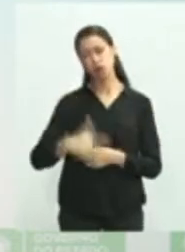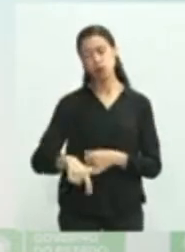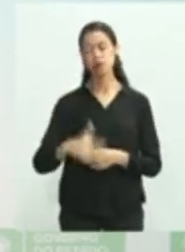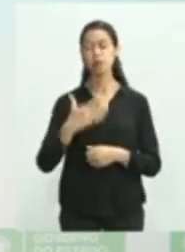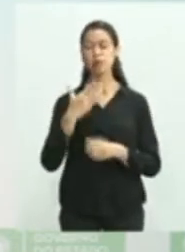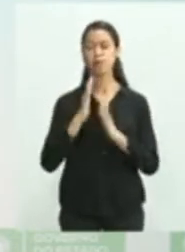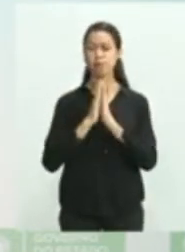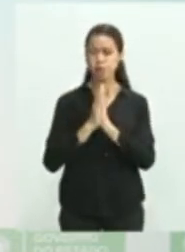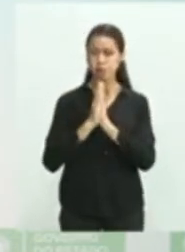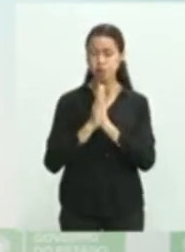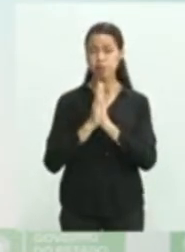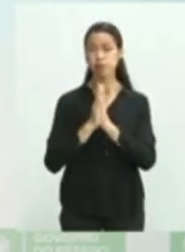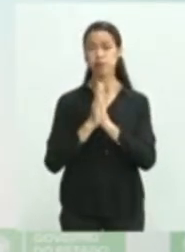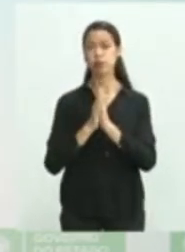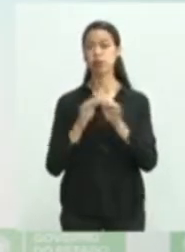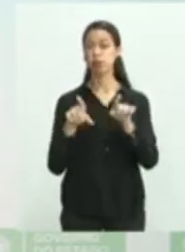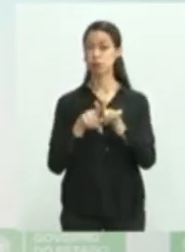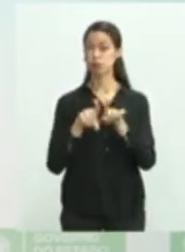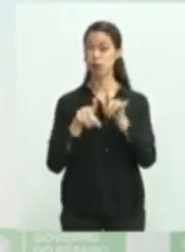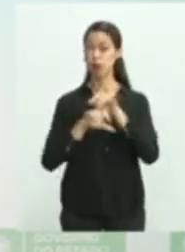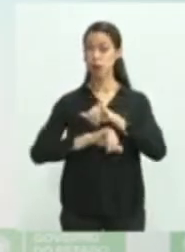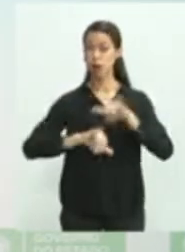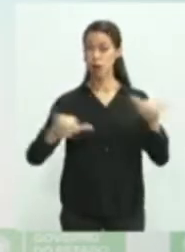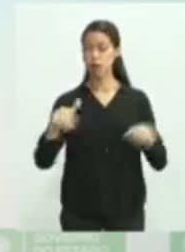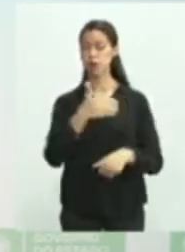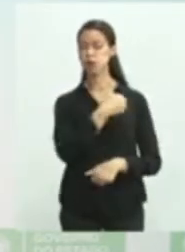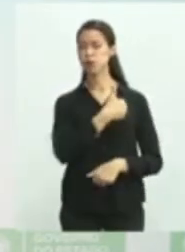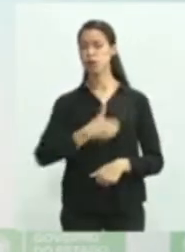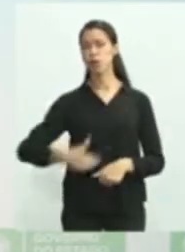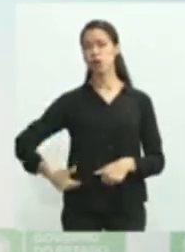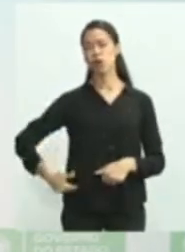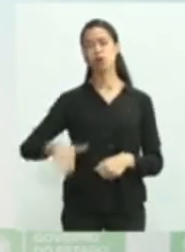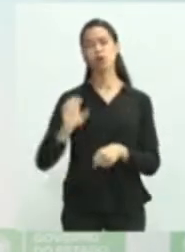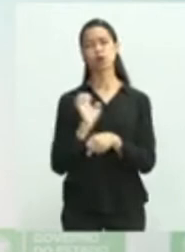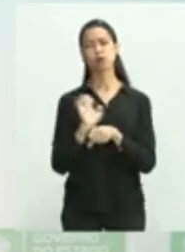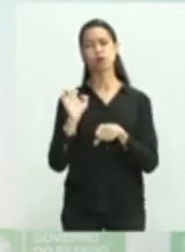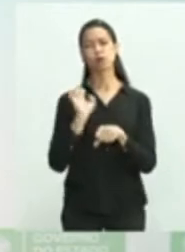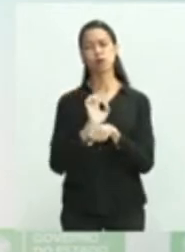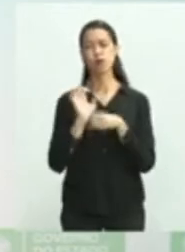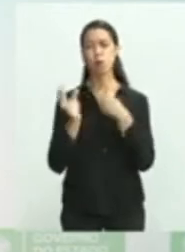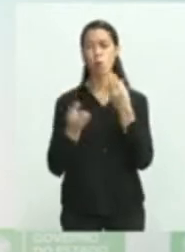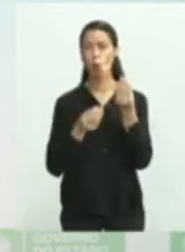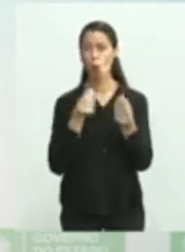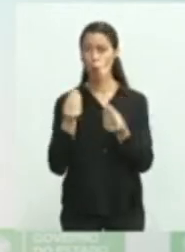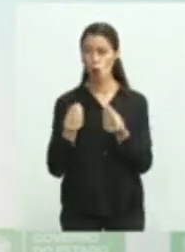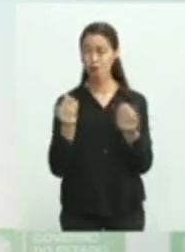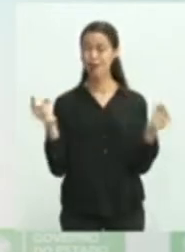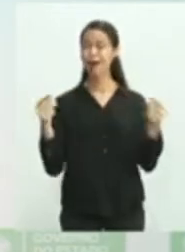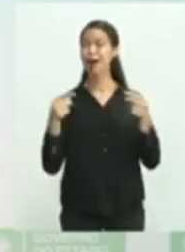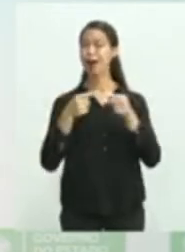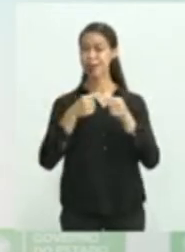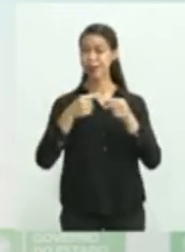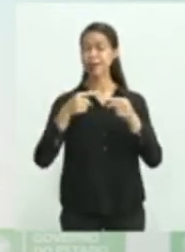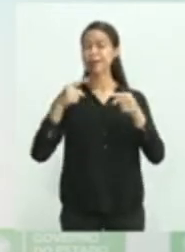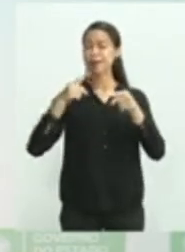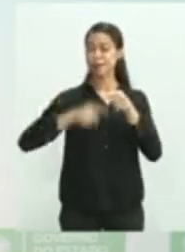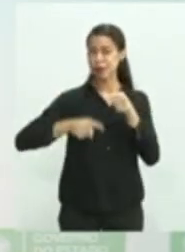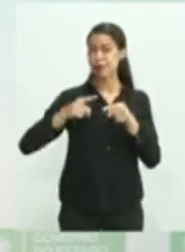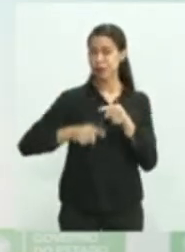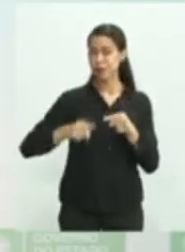posição oficial do governo do Estado acerca das medidas restritivas, principalmente